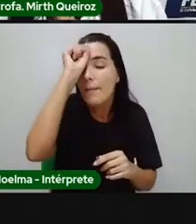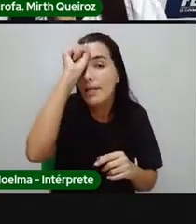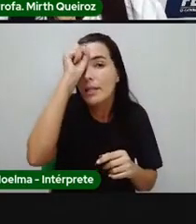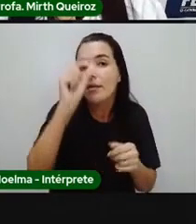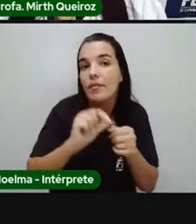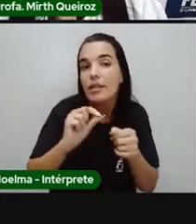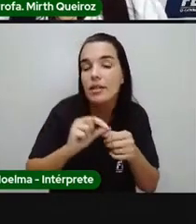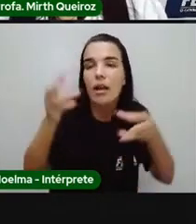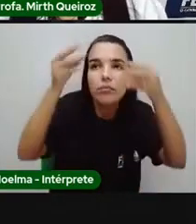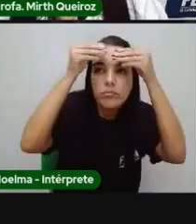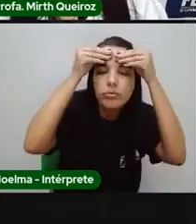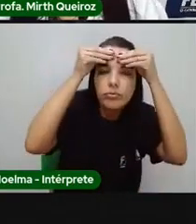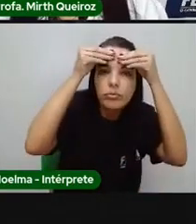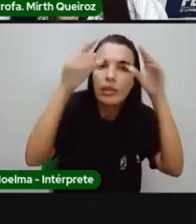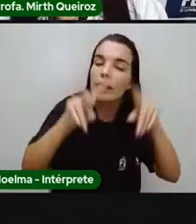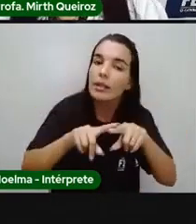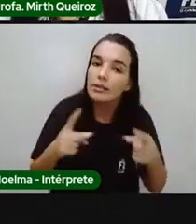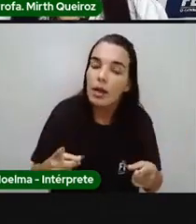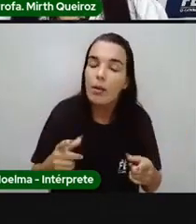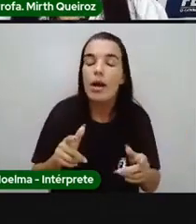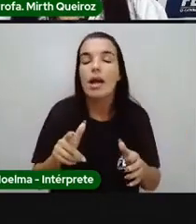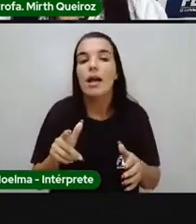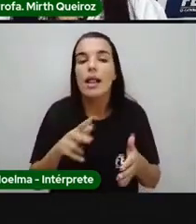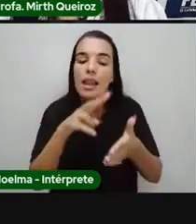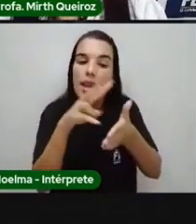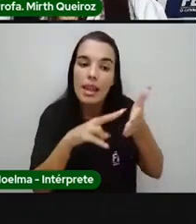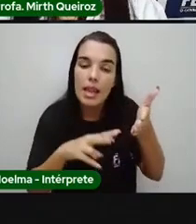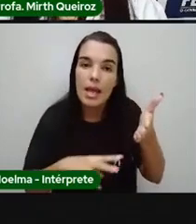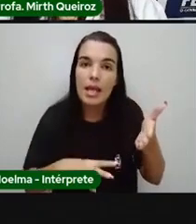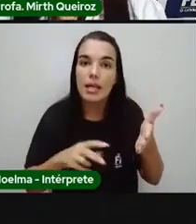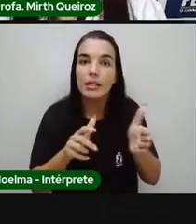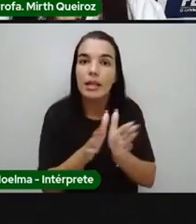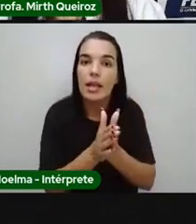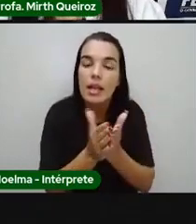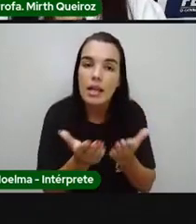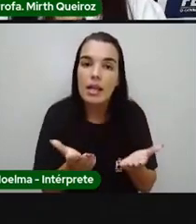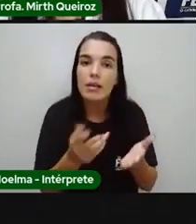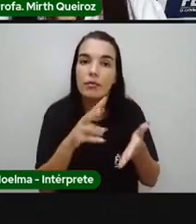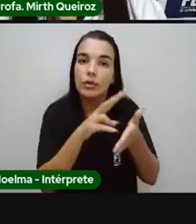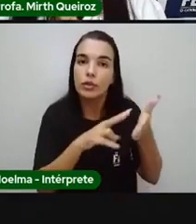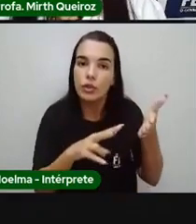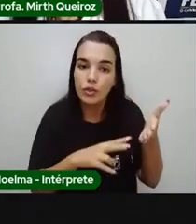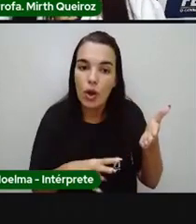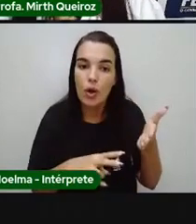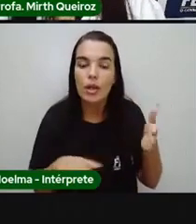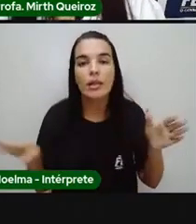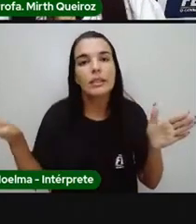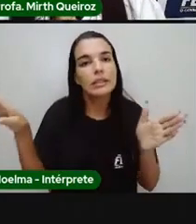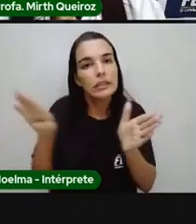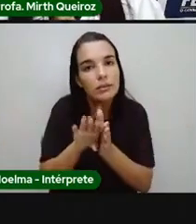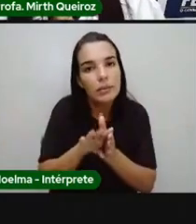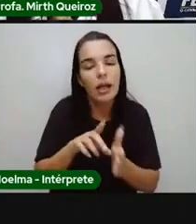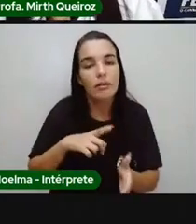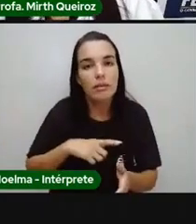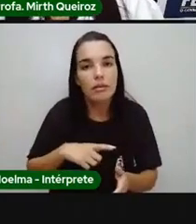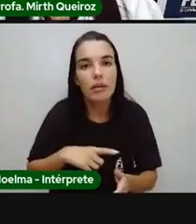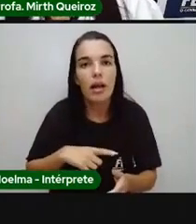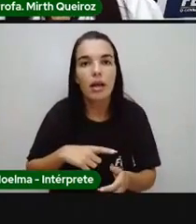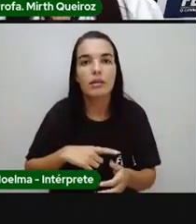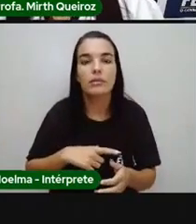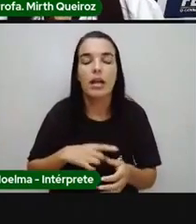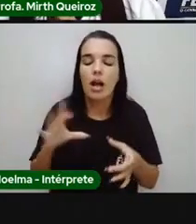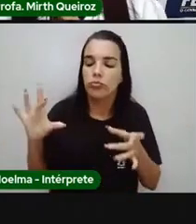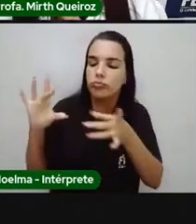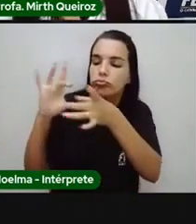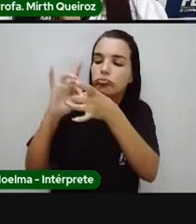E, ao ler um livro, uma história, essas histórias, elas também trazem alguma lição e têm algum tipo de